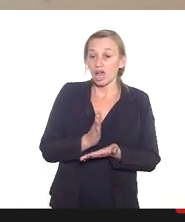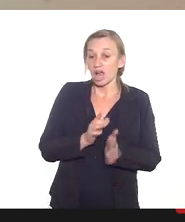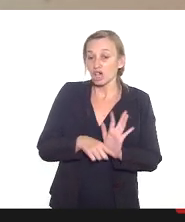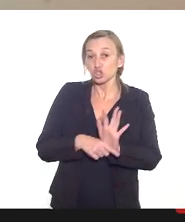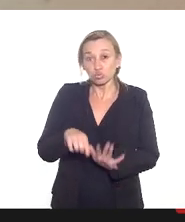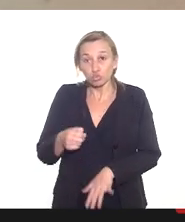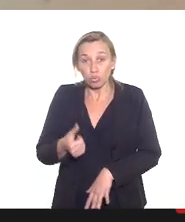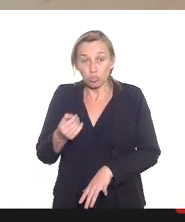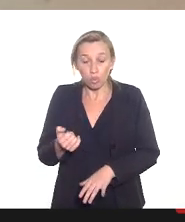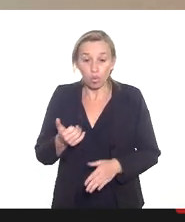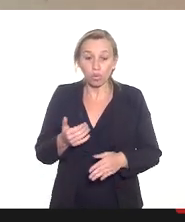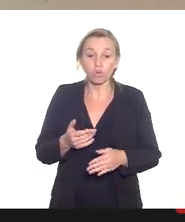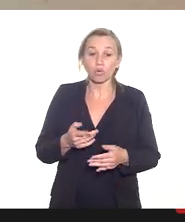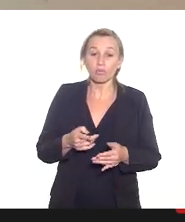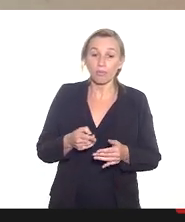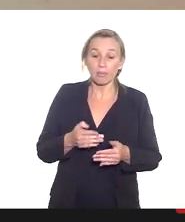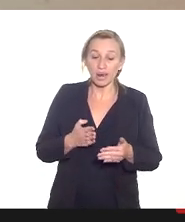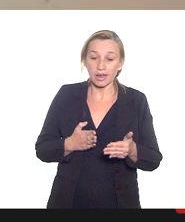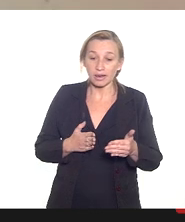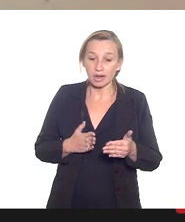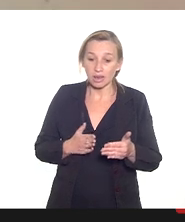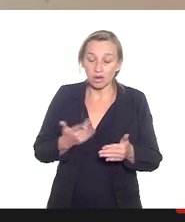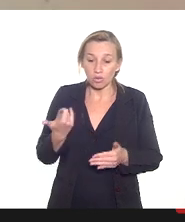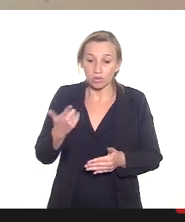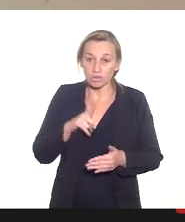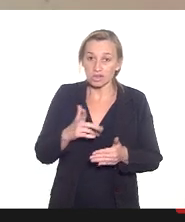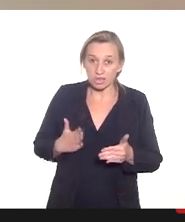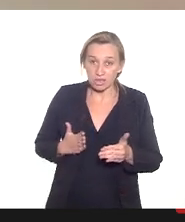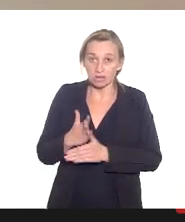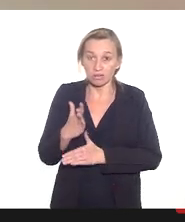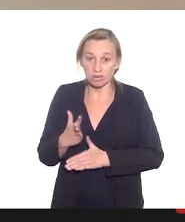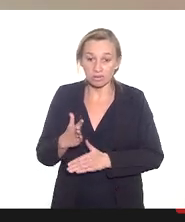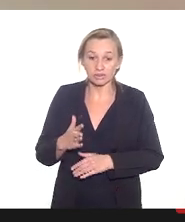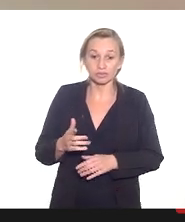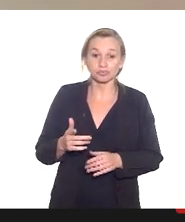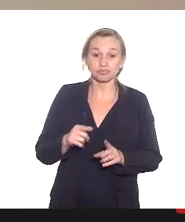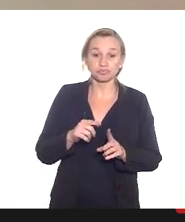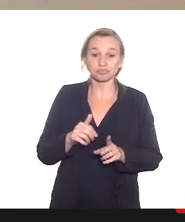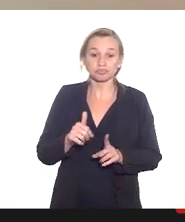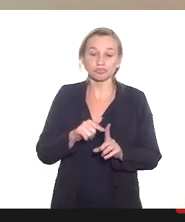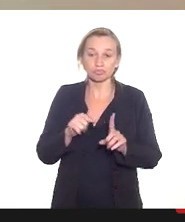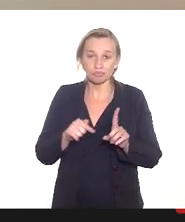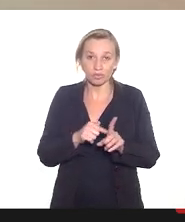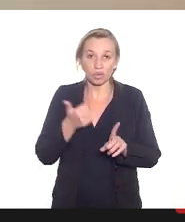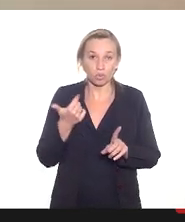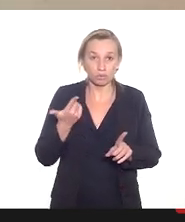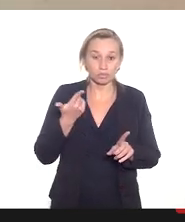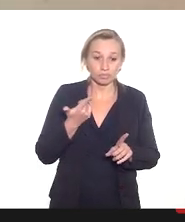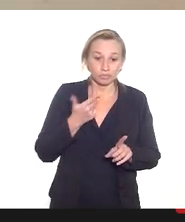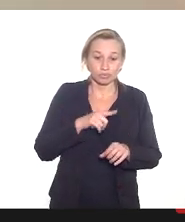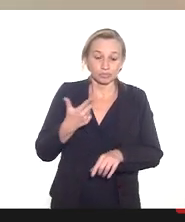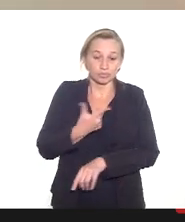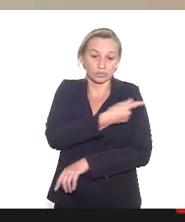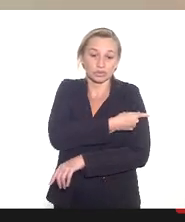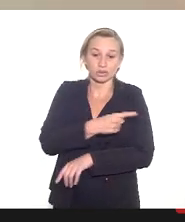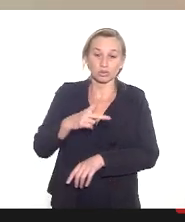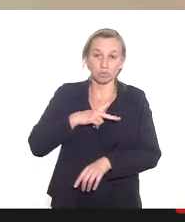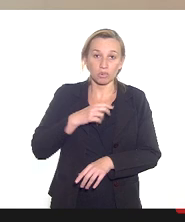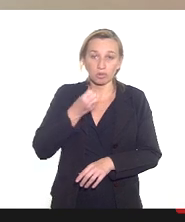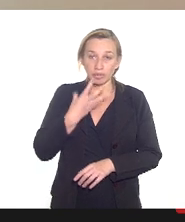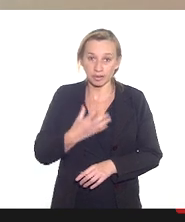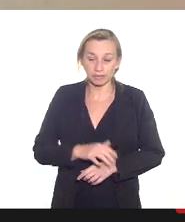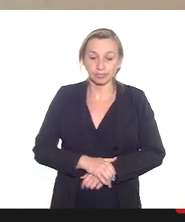criar barreiras para que a gestante tome a decisão diante do risco benefício que ela tome a decisão sobre seu próprio corpo